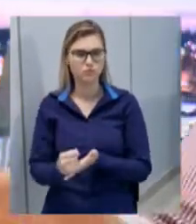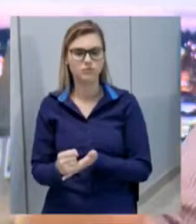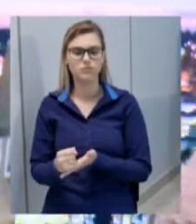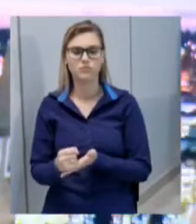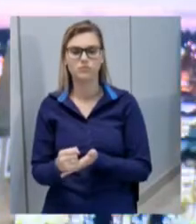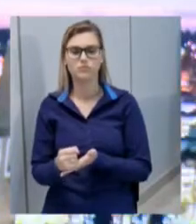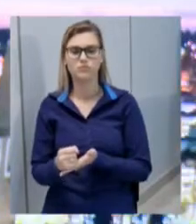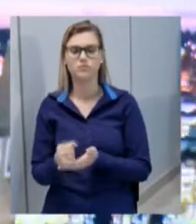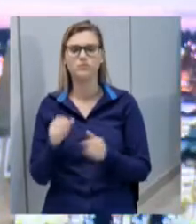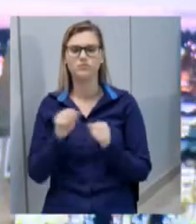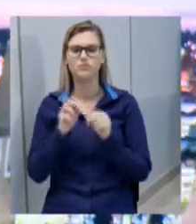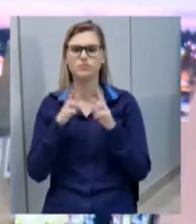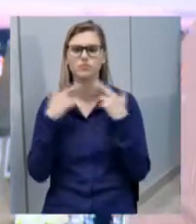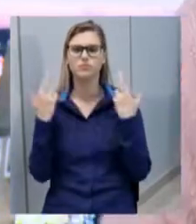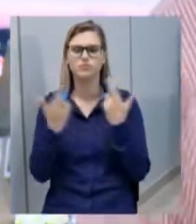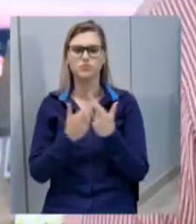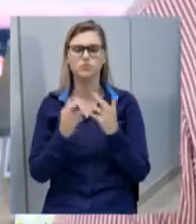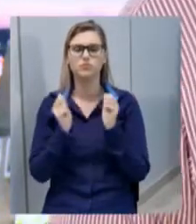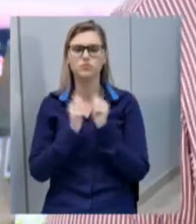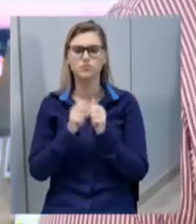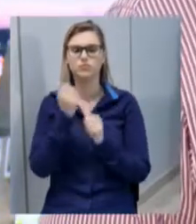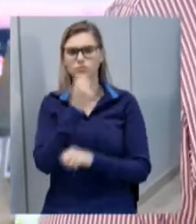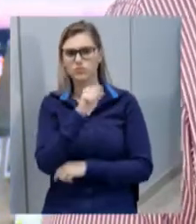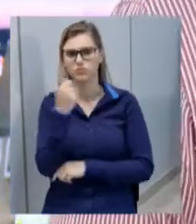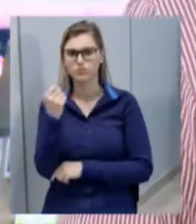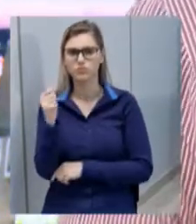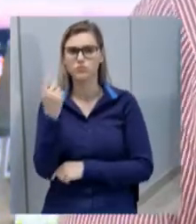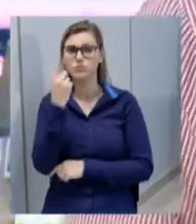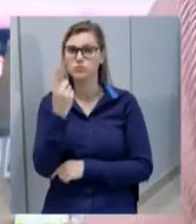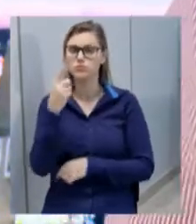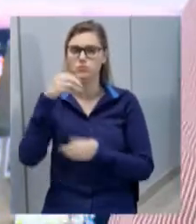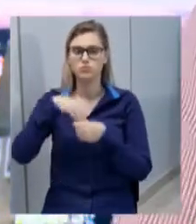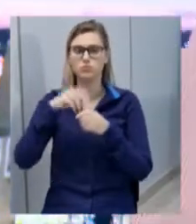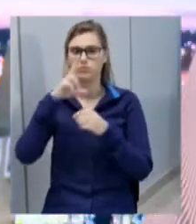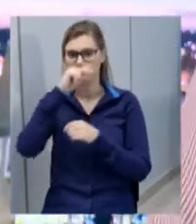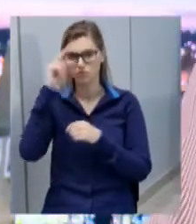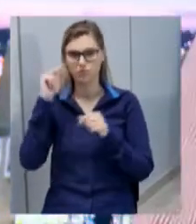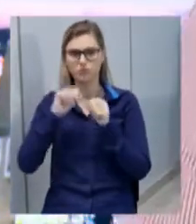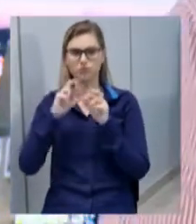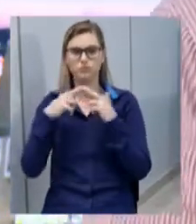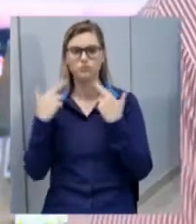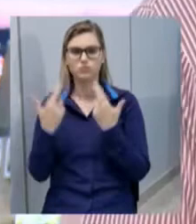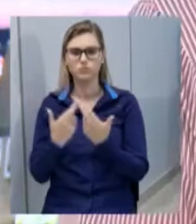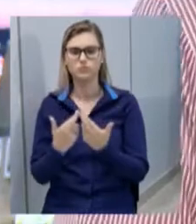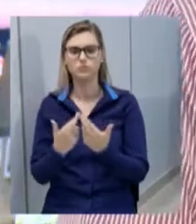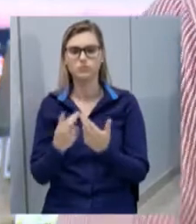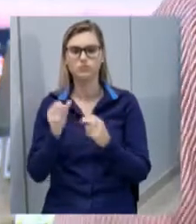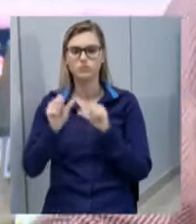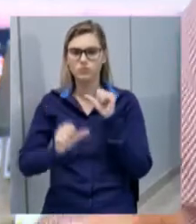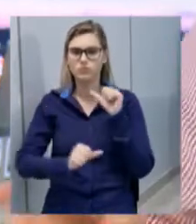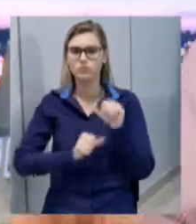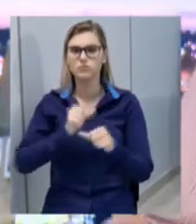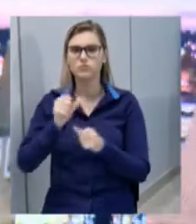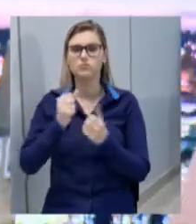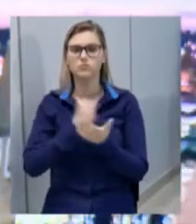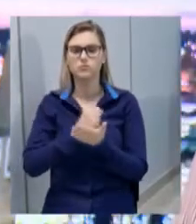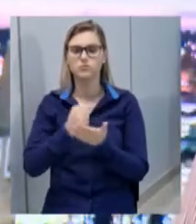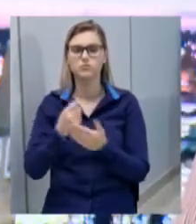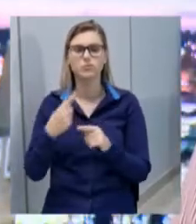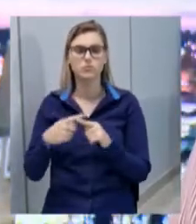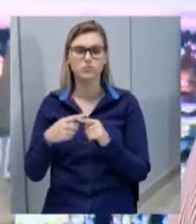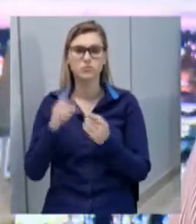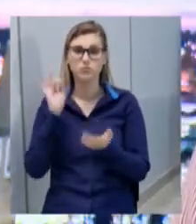reuniões com as associações, uma lá na prefeitura, inclusive, onde foi alterado o contrato, porque o contrato original não previa